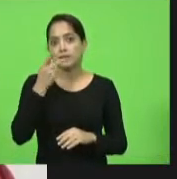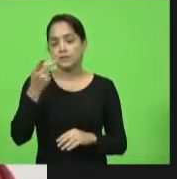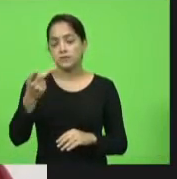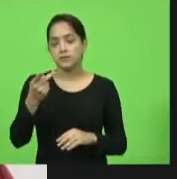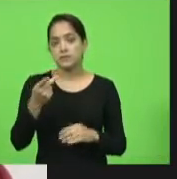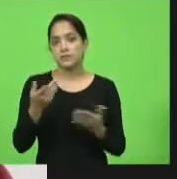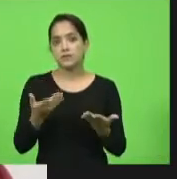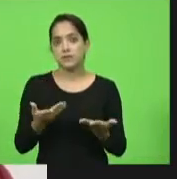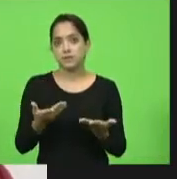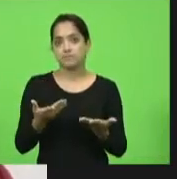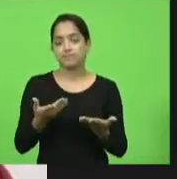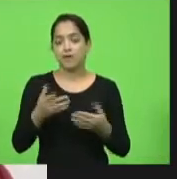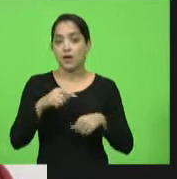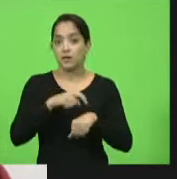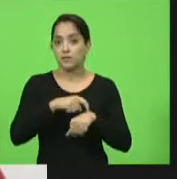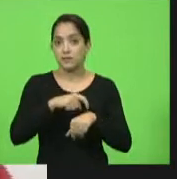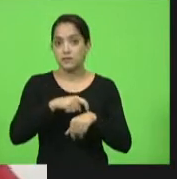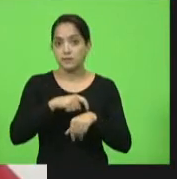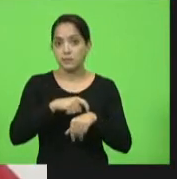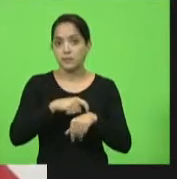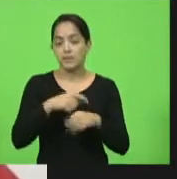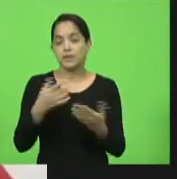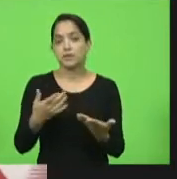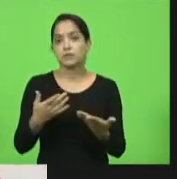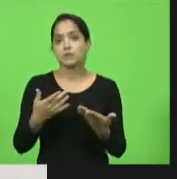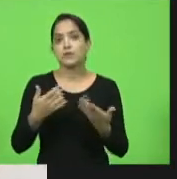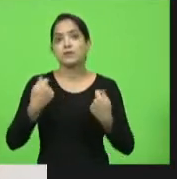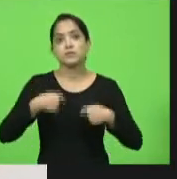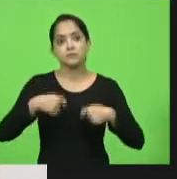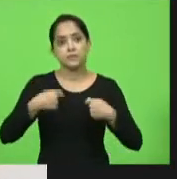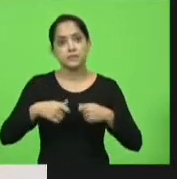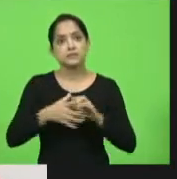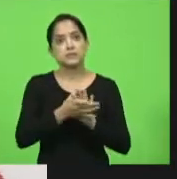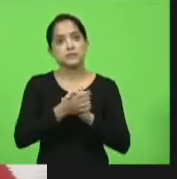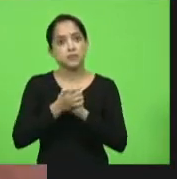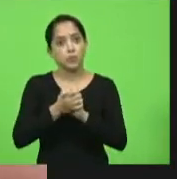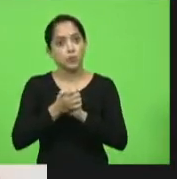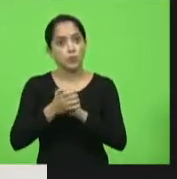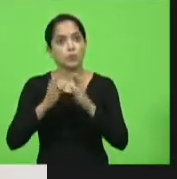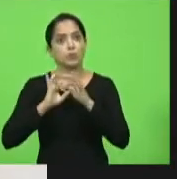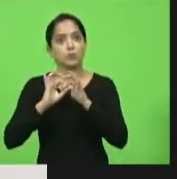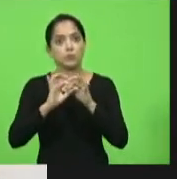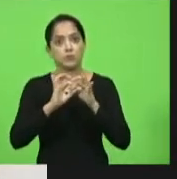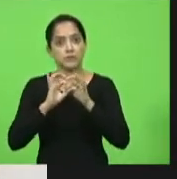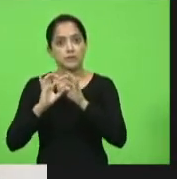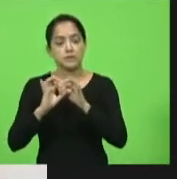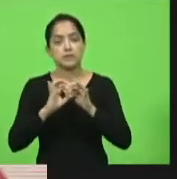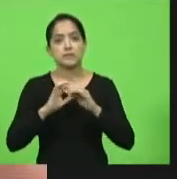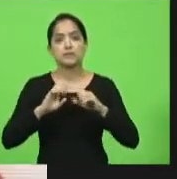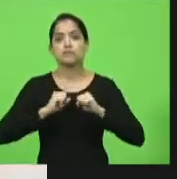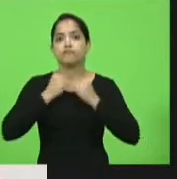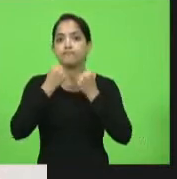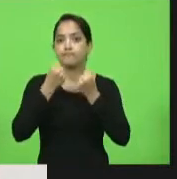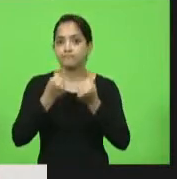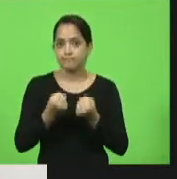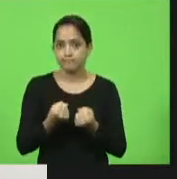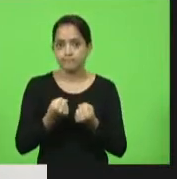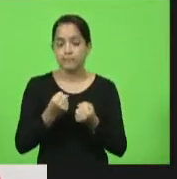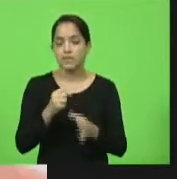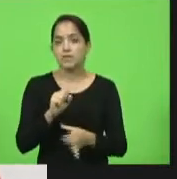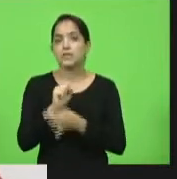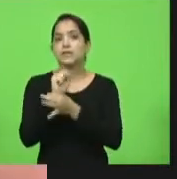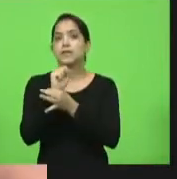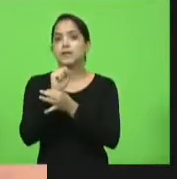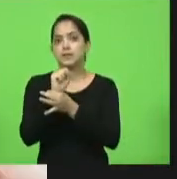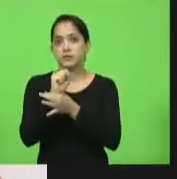neste momento nós temos que nos dar as mãos, somar esforços e garantir